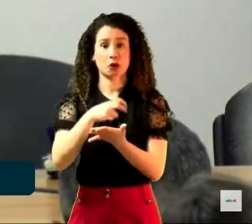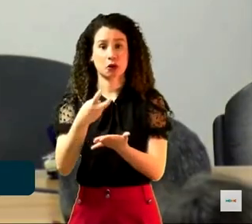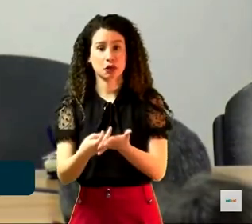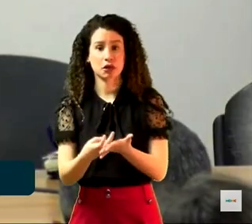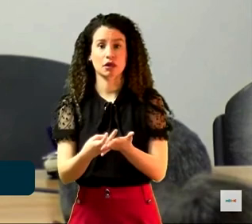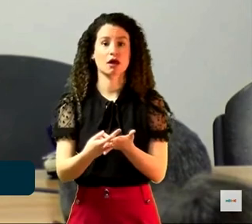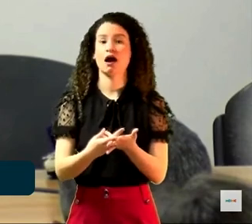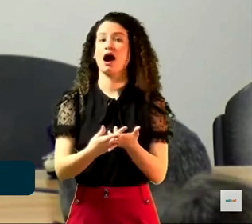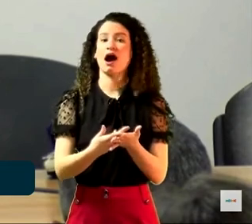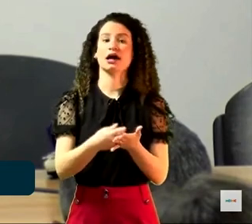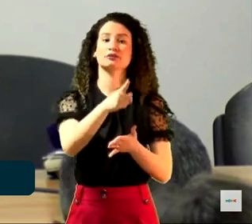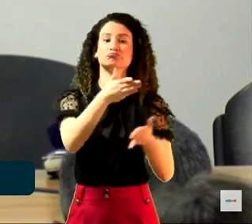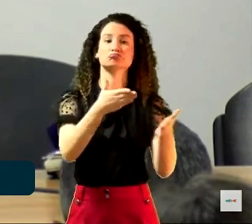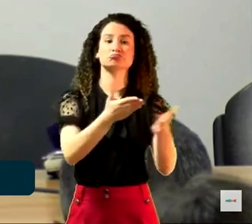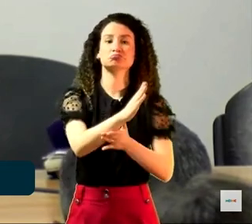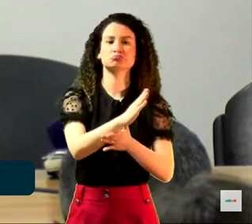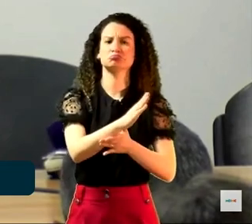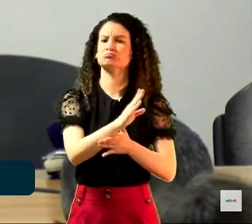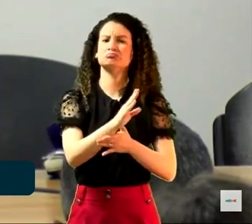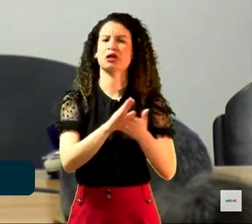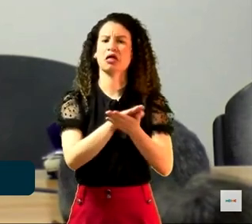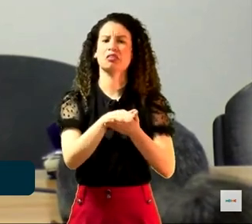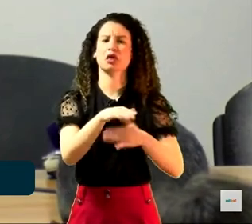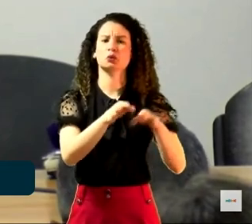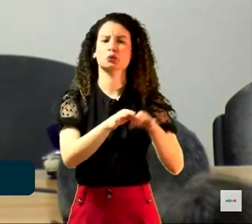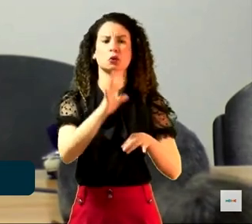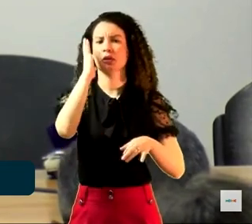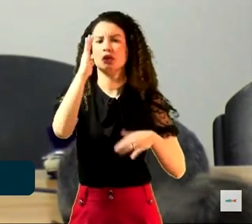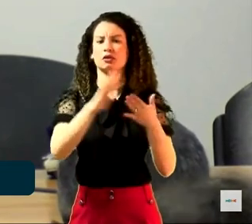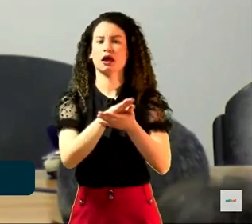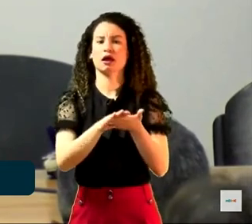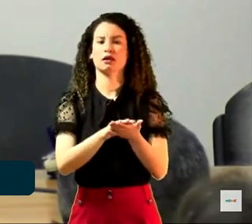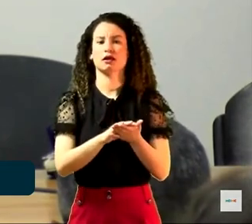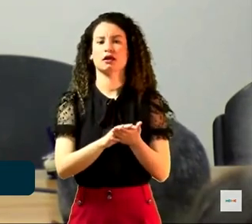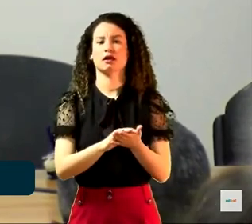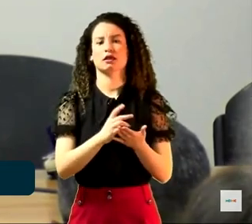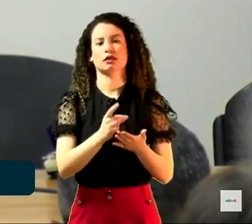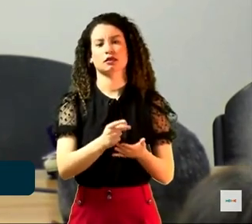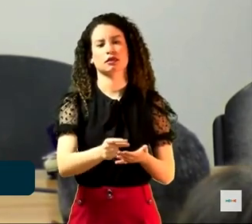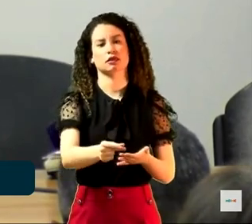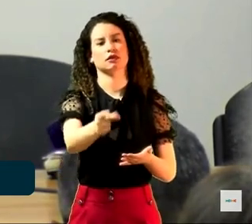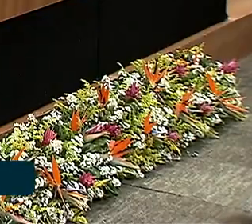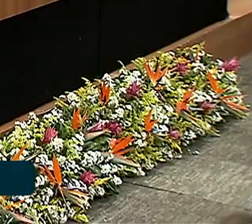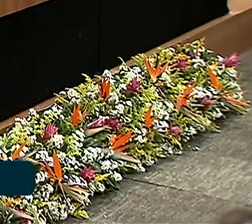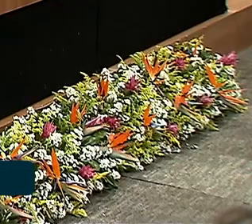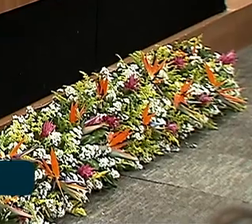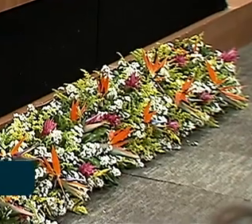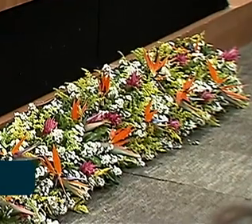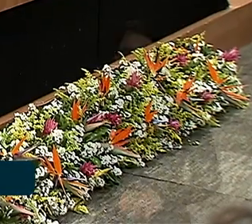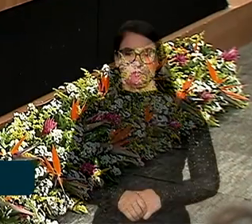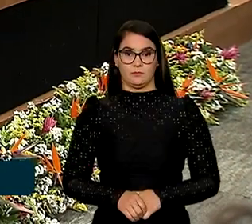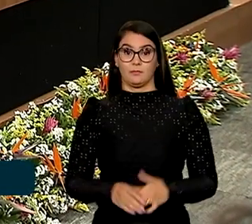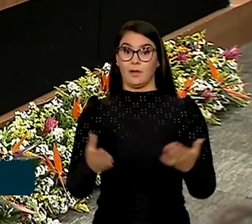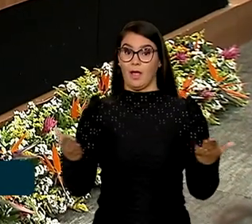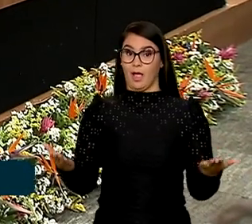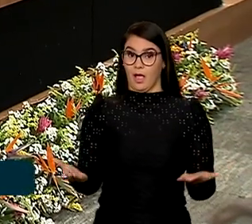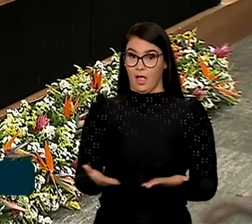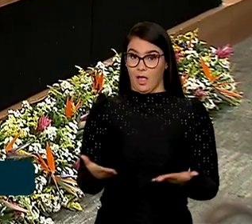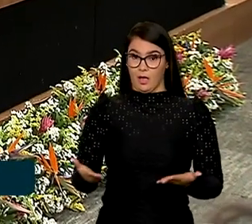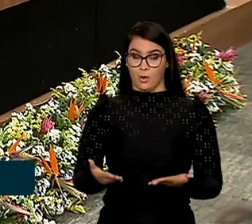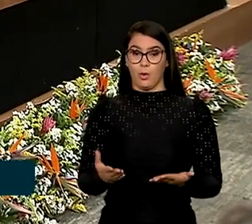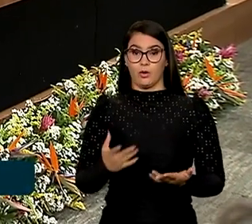tempo de espera de uma pessoa idosa é totalmente diferente do tempo de espera de outras faixas etárias. Este ano foram